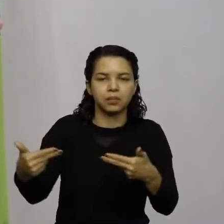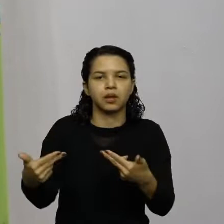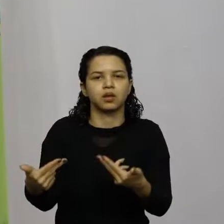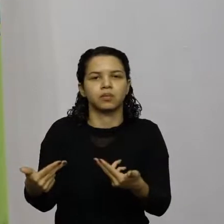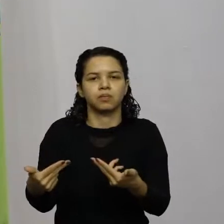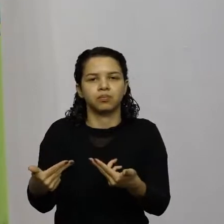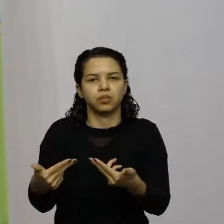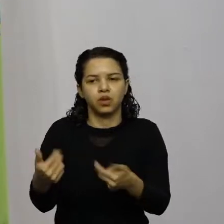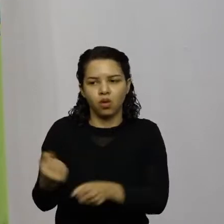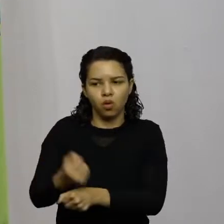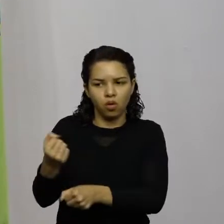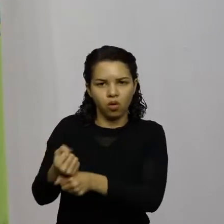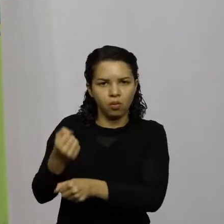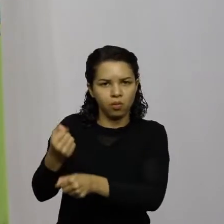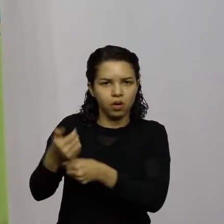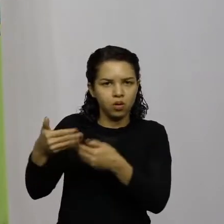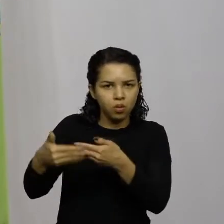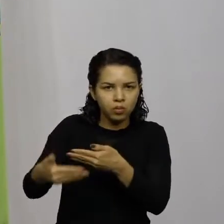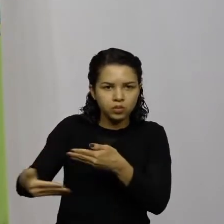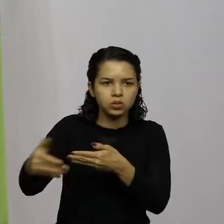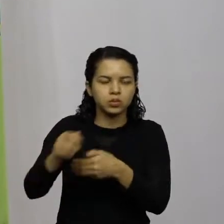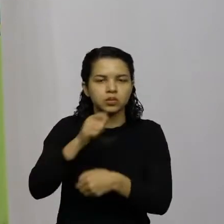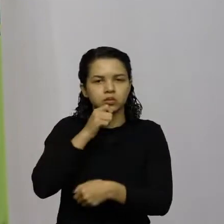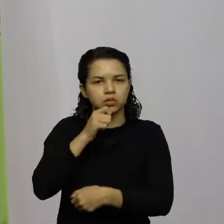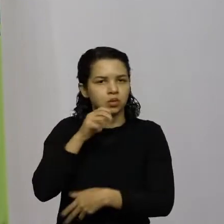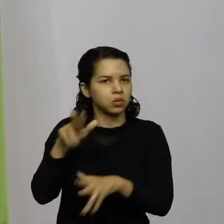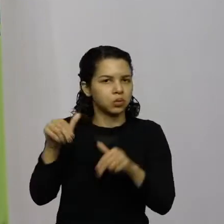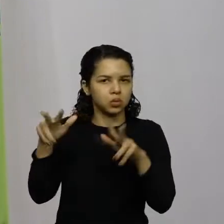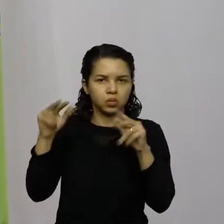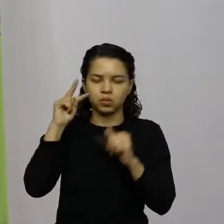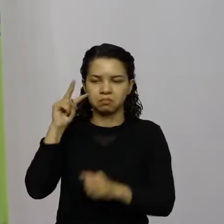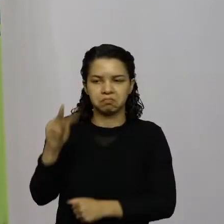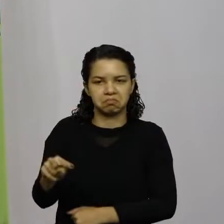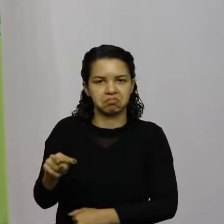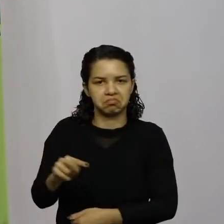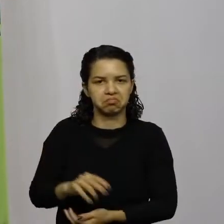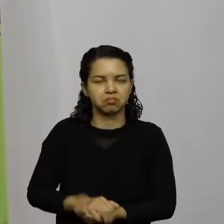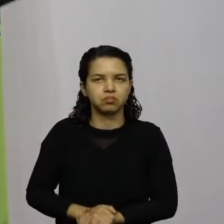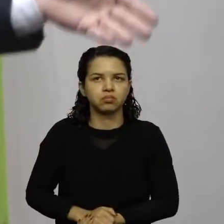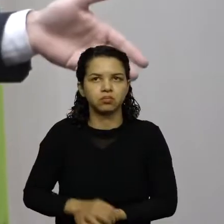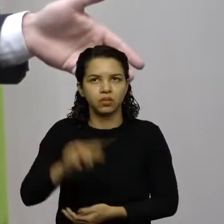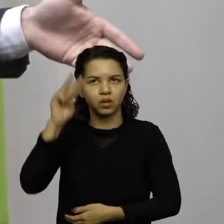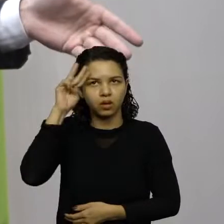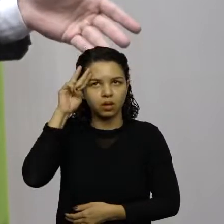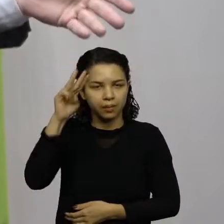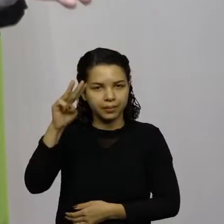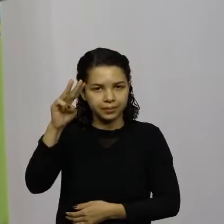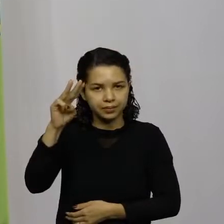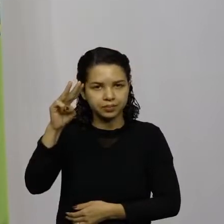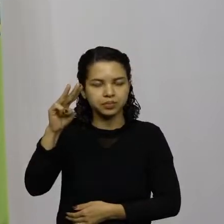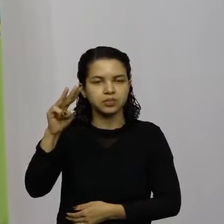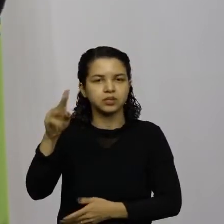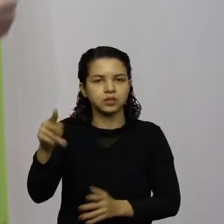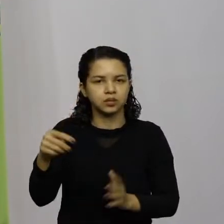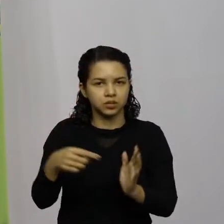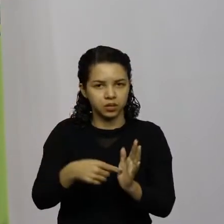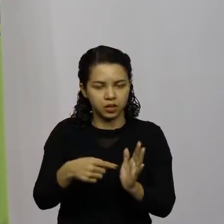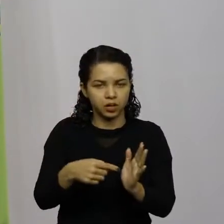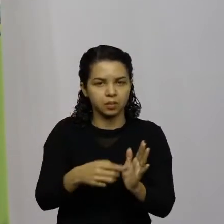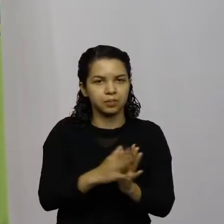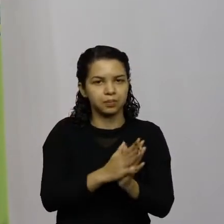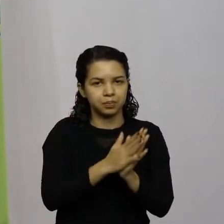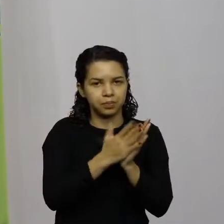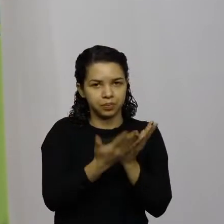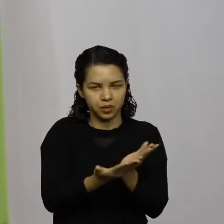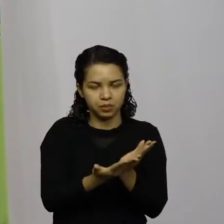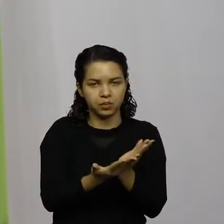uma loucura, é uma loucura que eu nunca tinha visto. Sabe, Moisés, o bíblico, ele recebeu, como o deputado